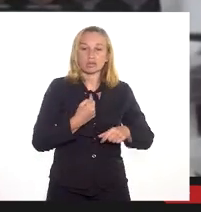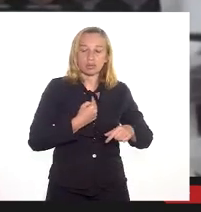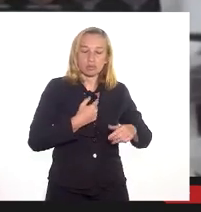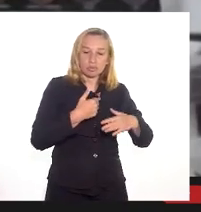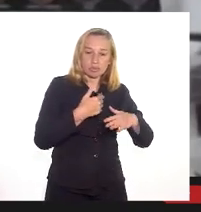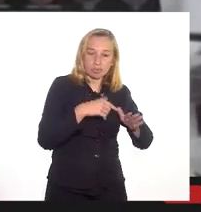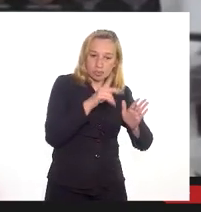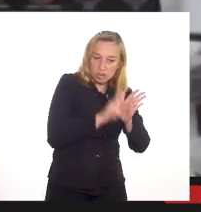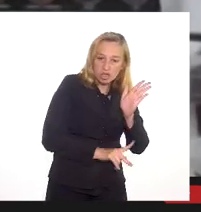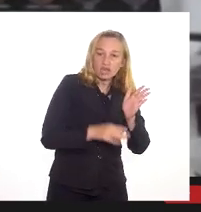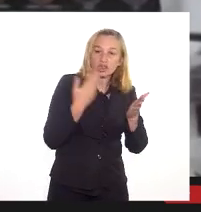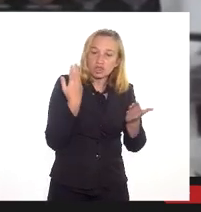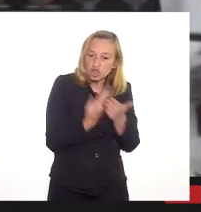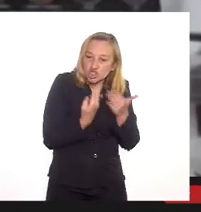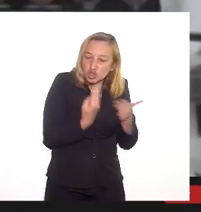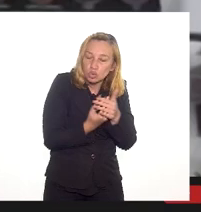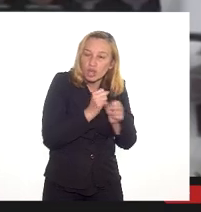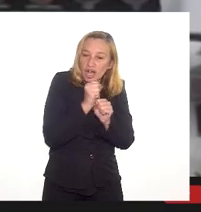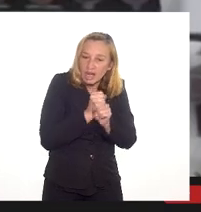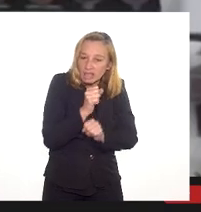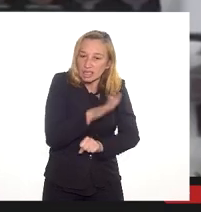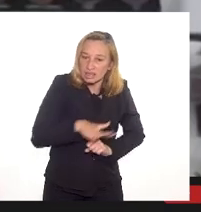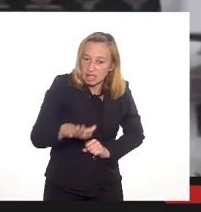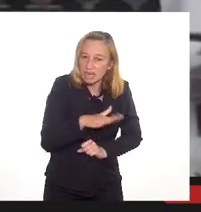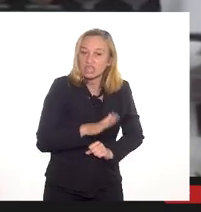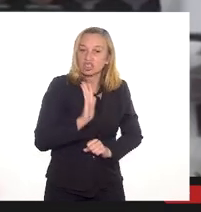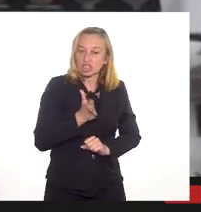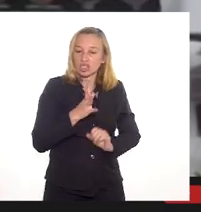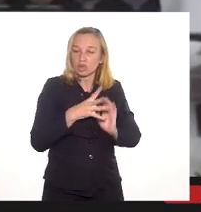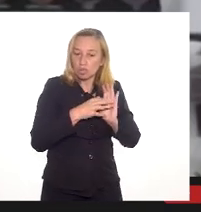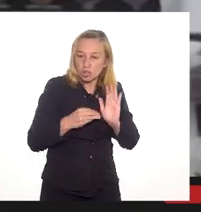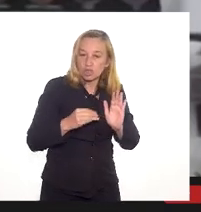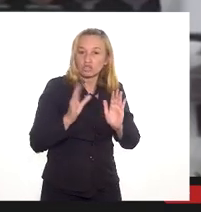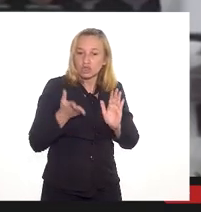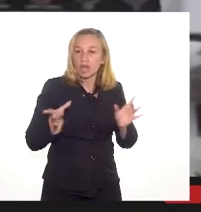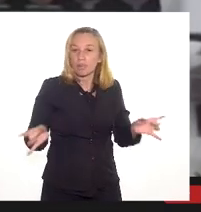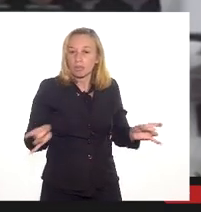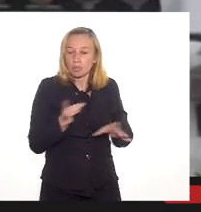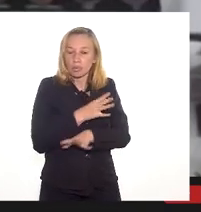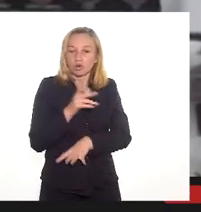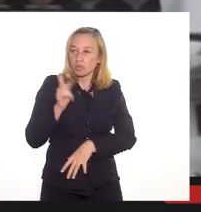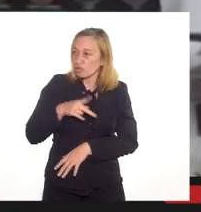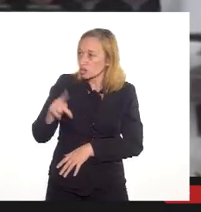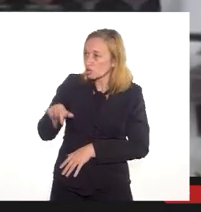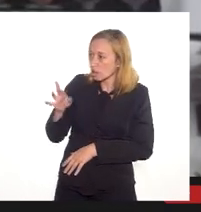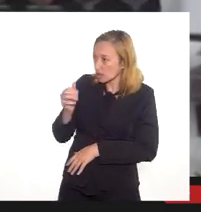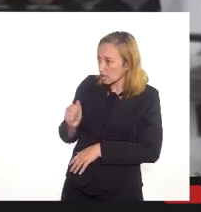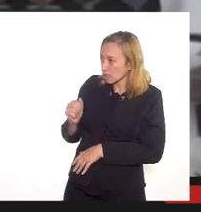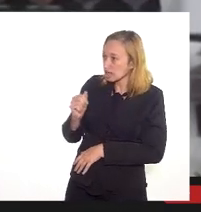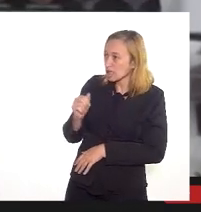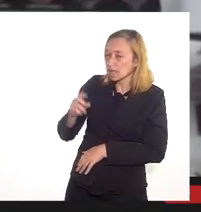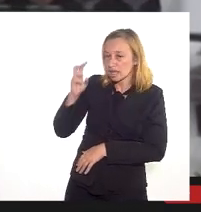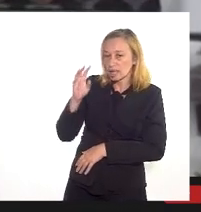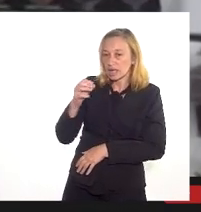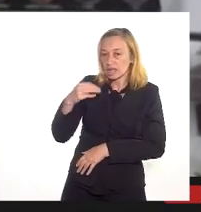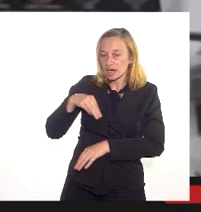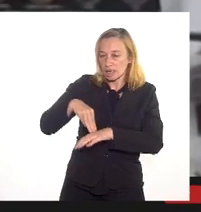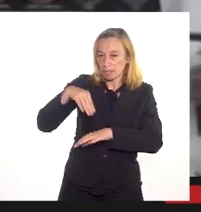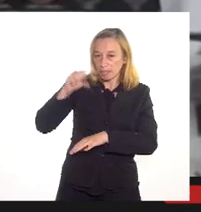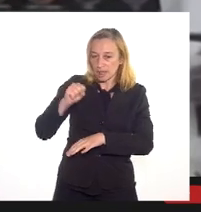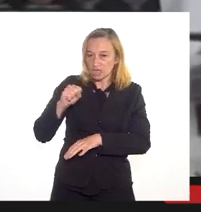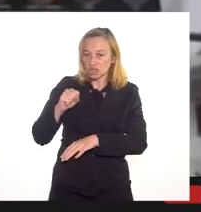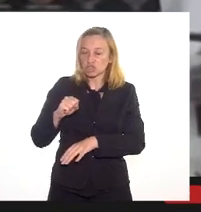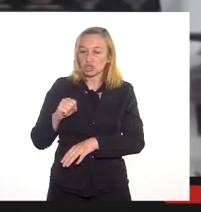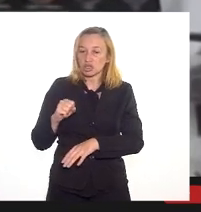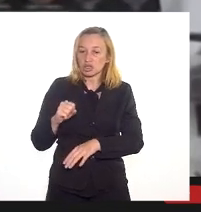ele já estuda essa área há bastante tempo, já tem uma modelagem pronta, professor Adá, que sou também que é mestre em hidrologia, doutor